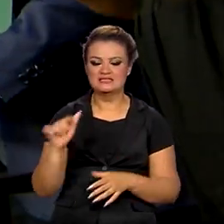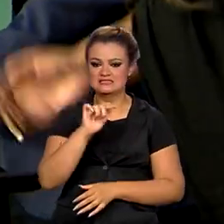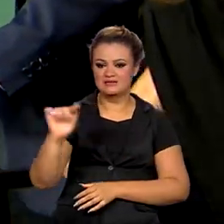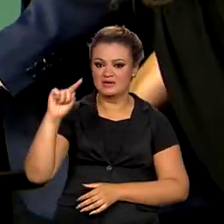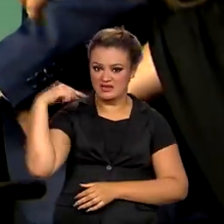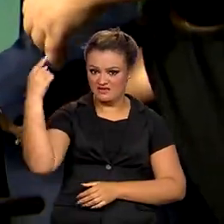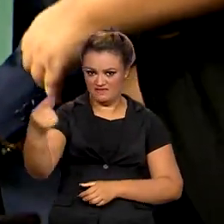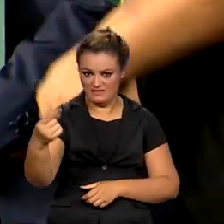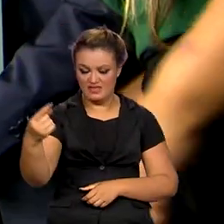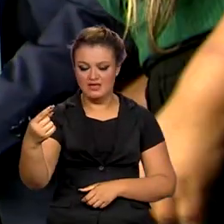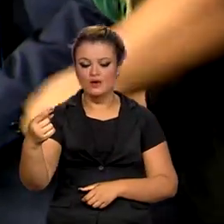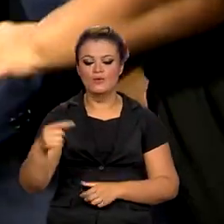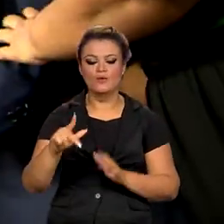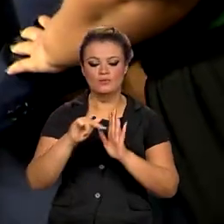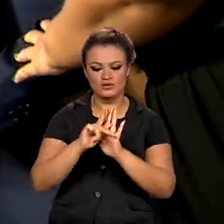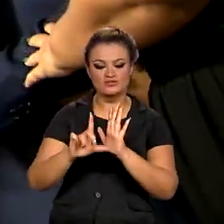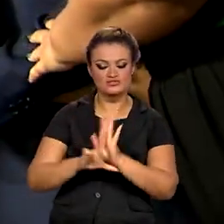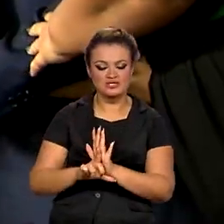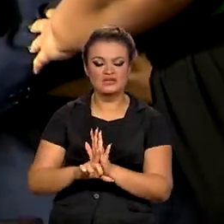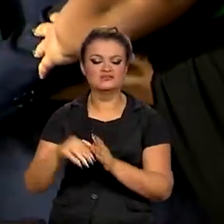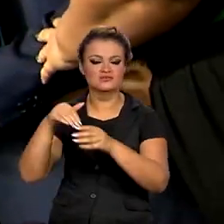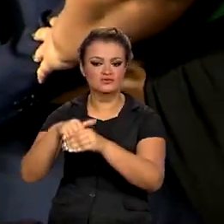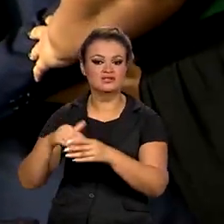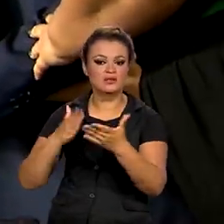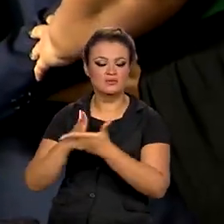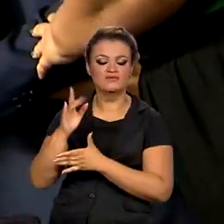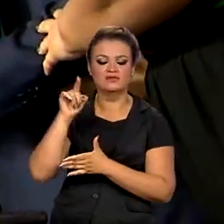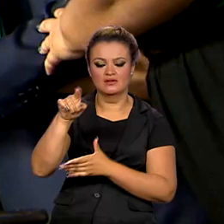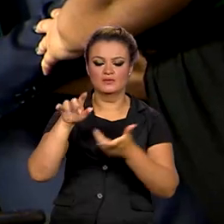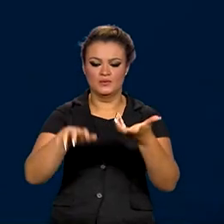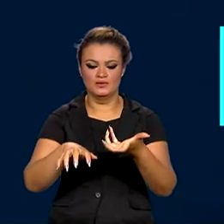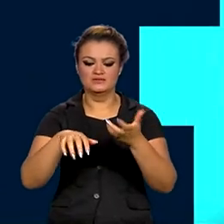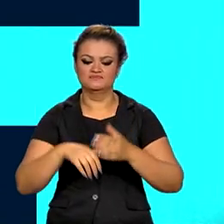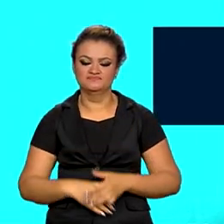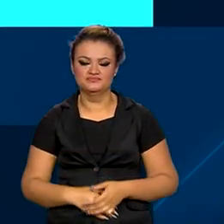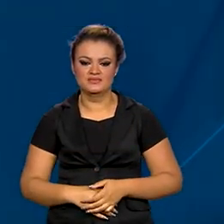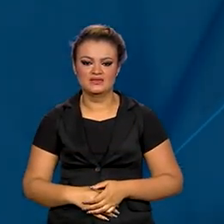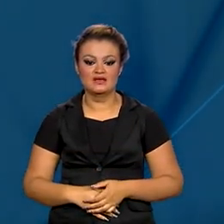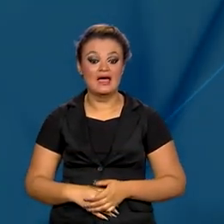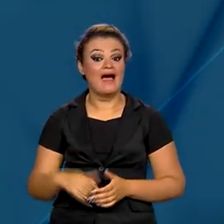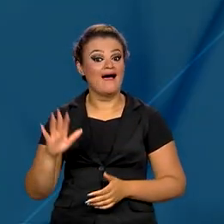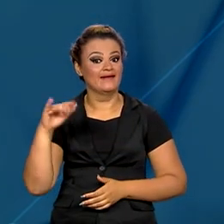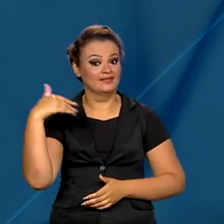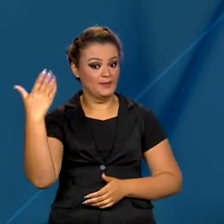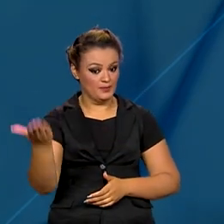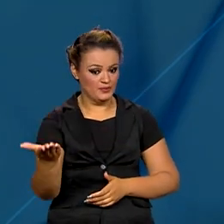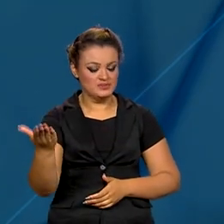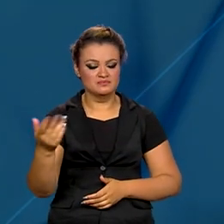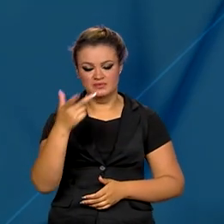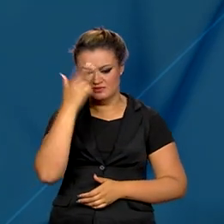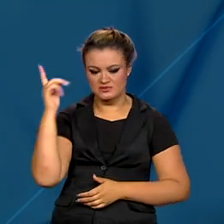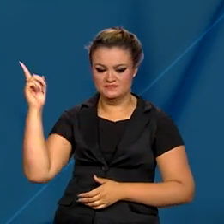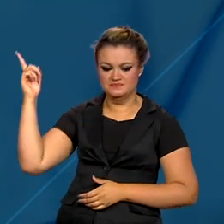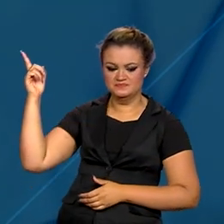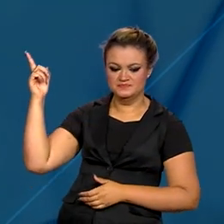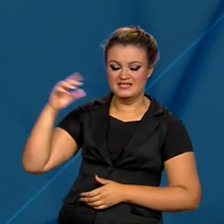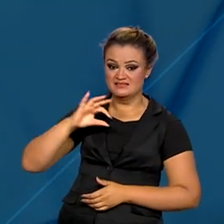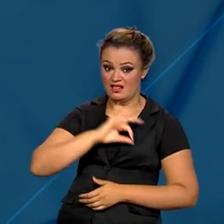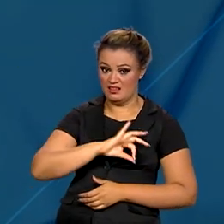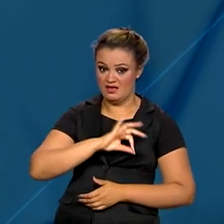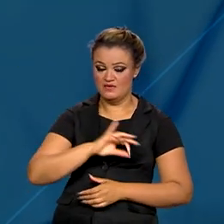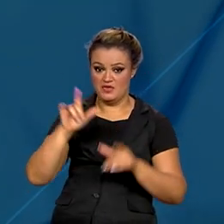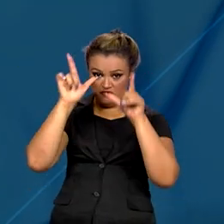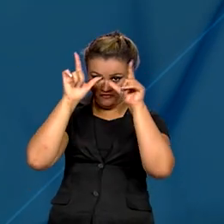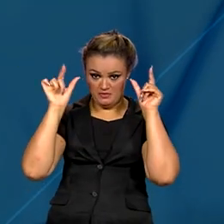semana o projeto seja votado e aprovado no Congresso Nacional. A partir daí, enfermeiros vão receber, no